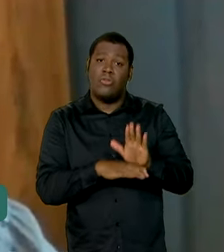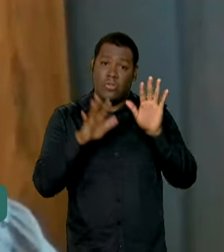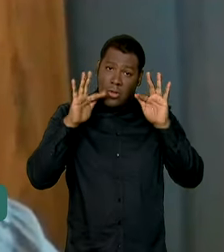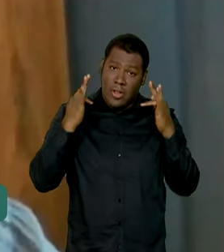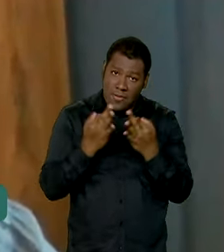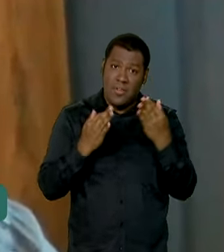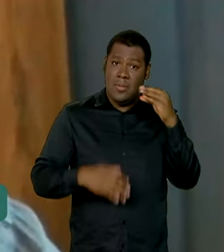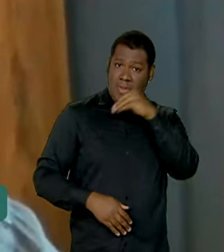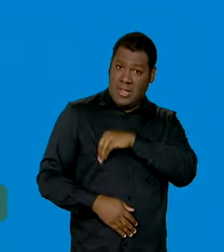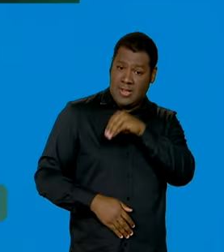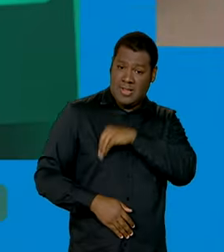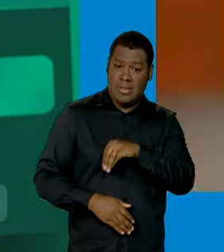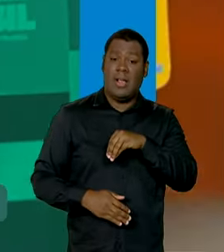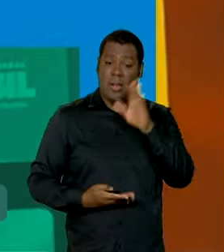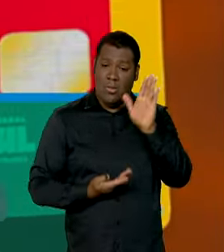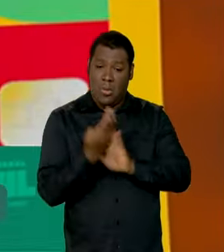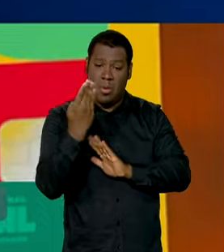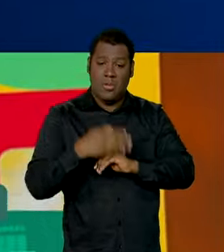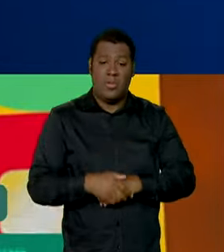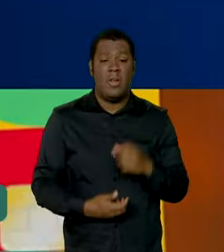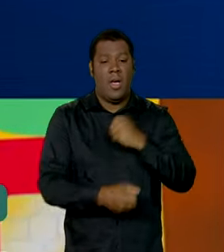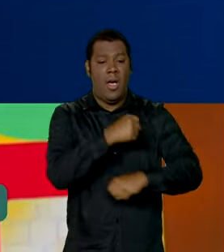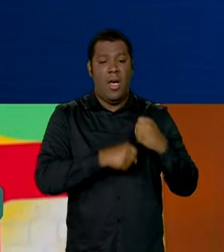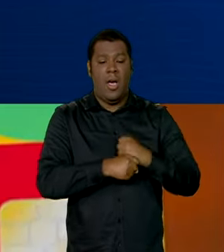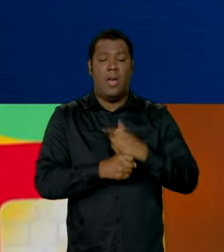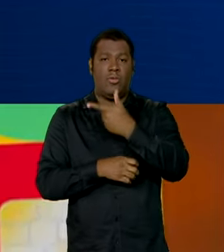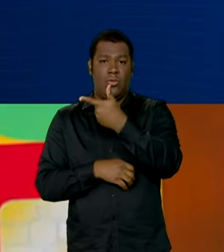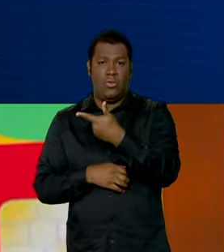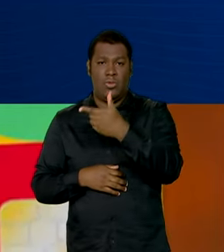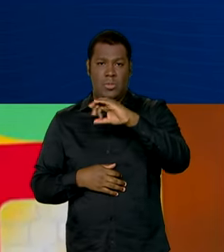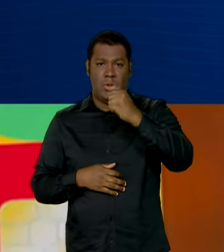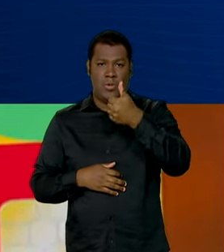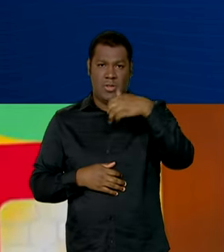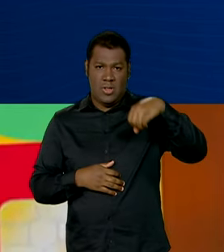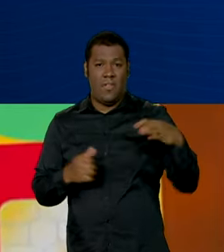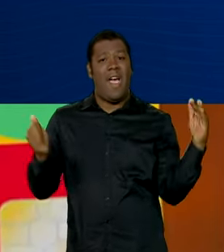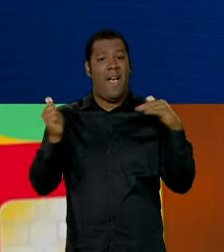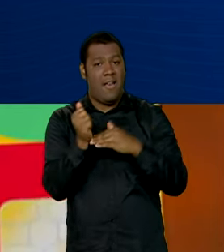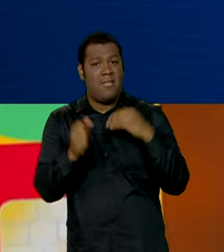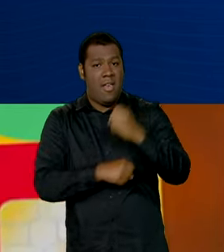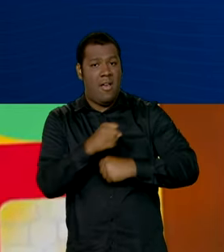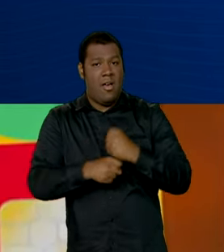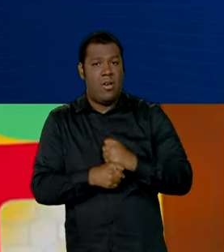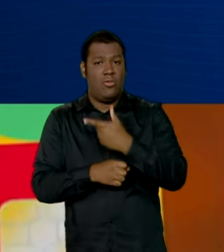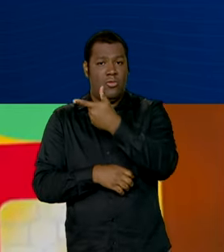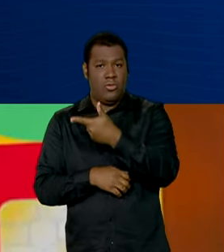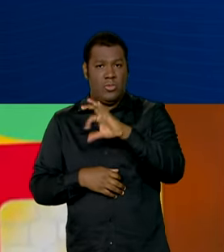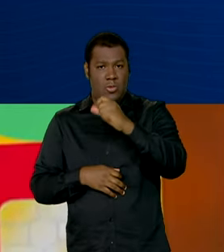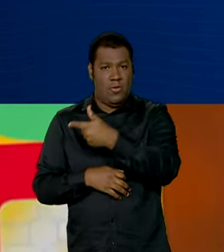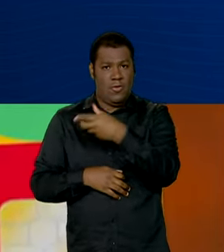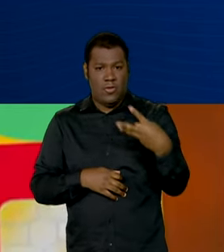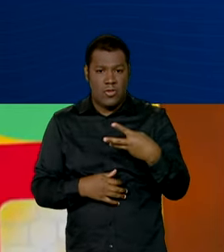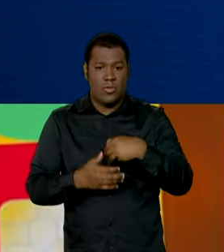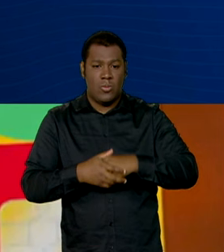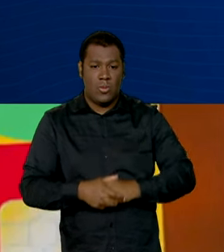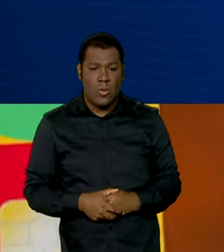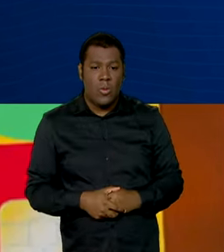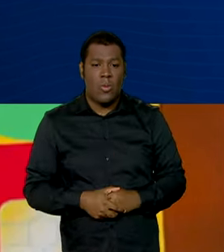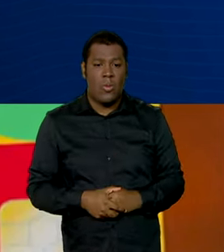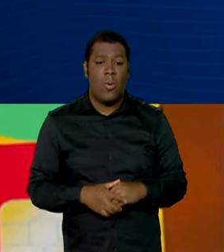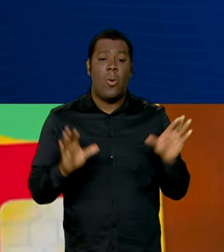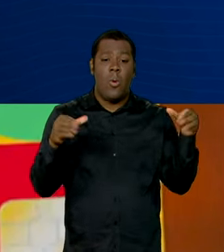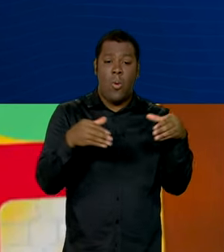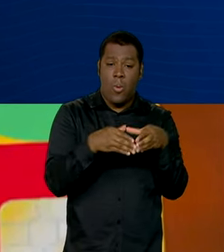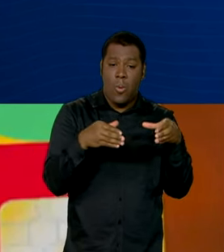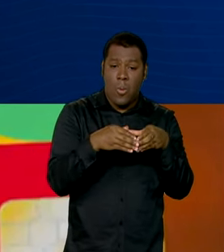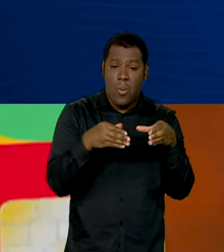dessa população. Entre 2019 e 2023, enquanto o rendimento per capita do grupo